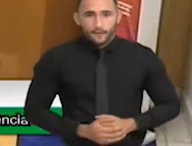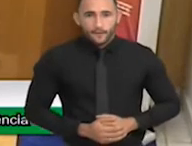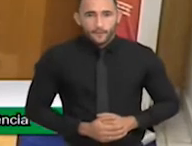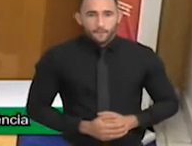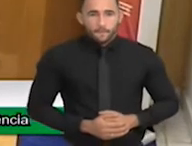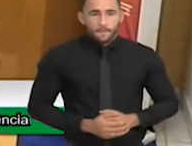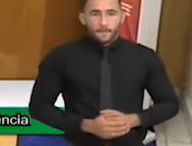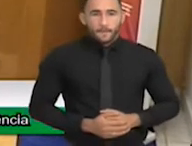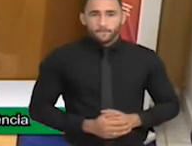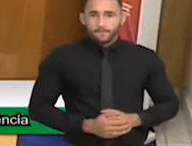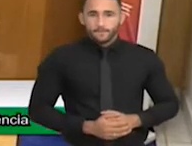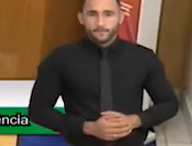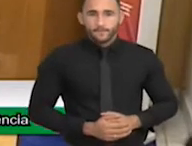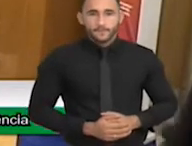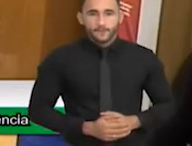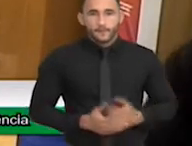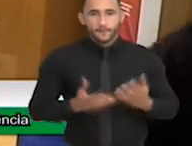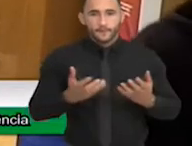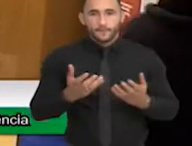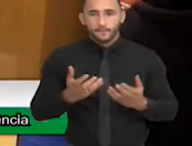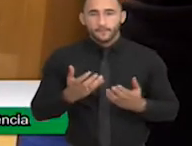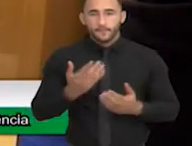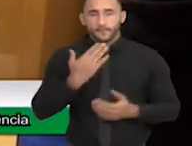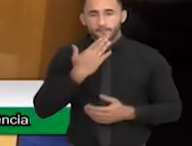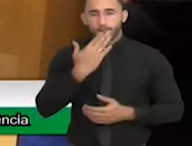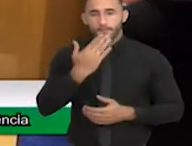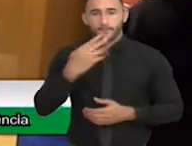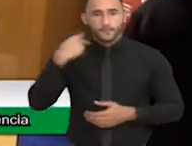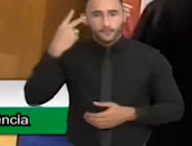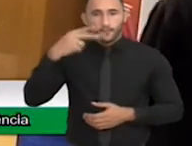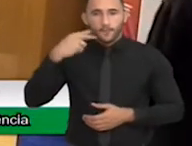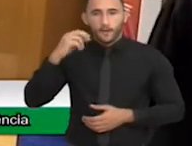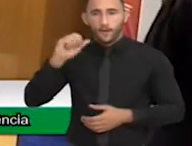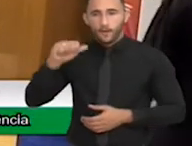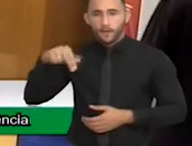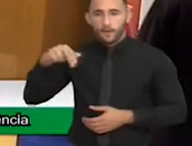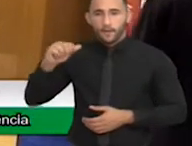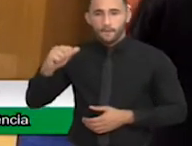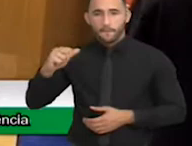Gostaria que a vereadora Ana Paula assumisse a presidência.